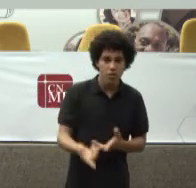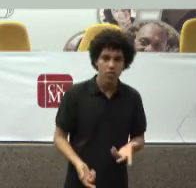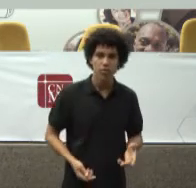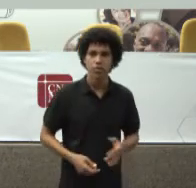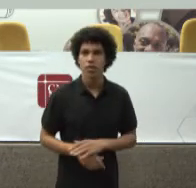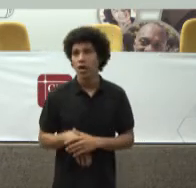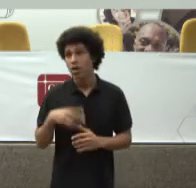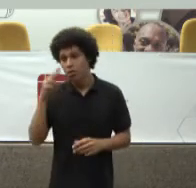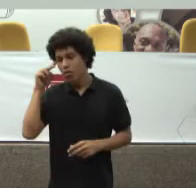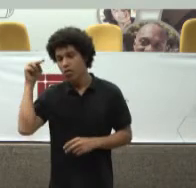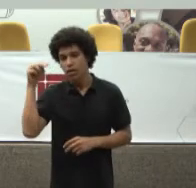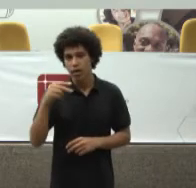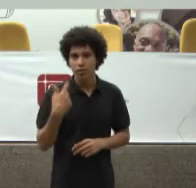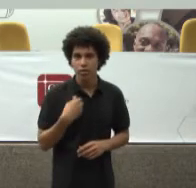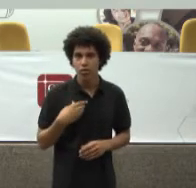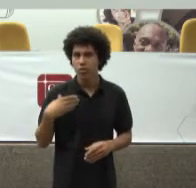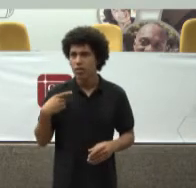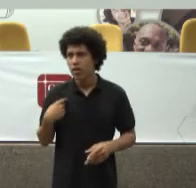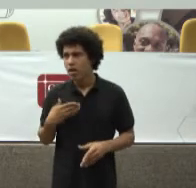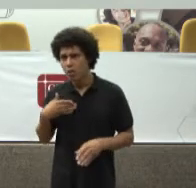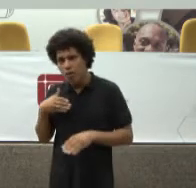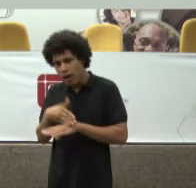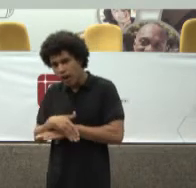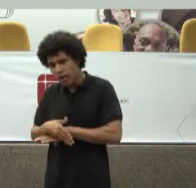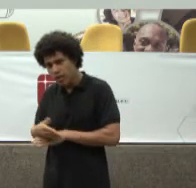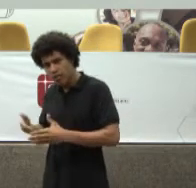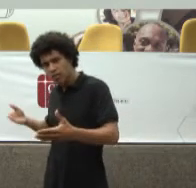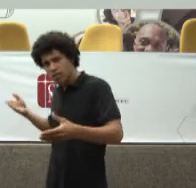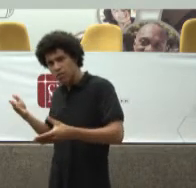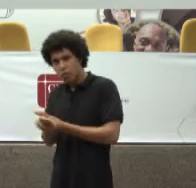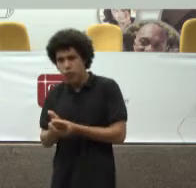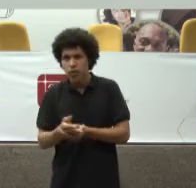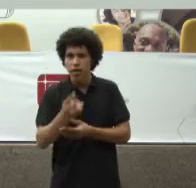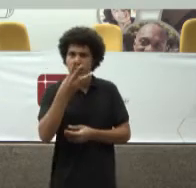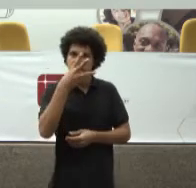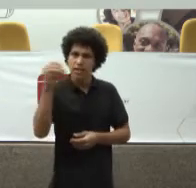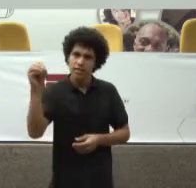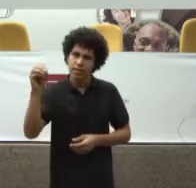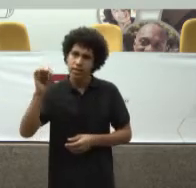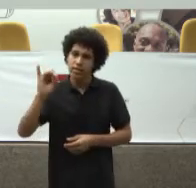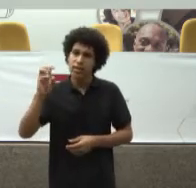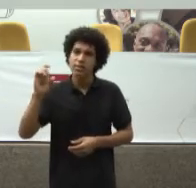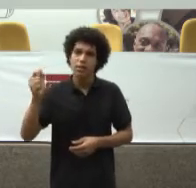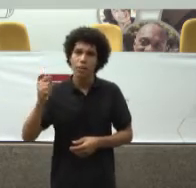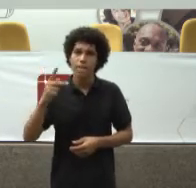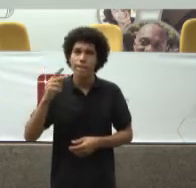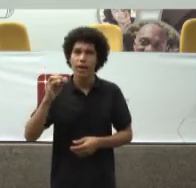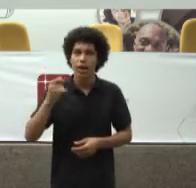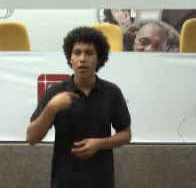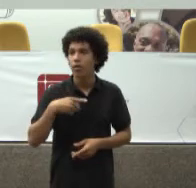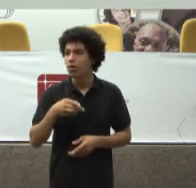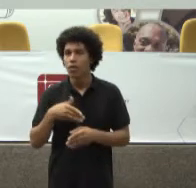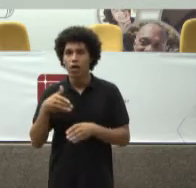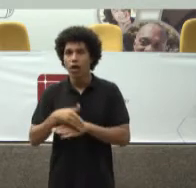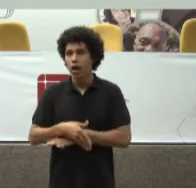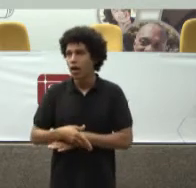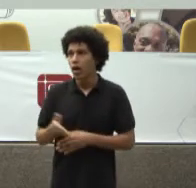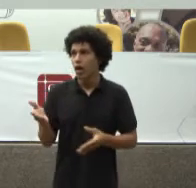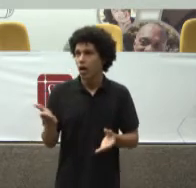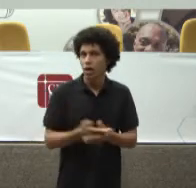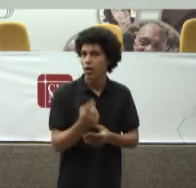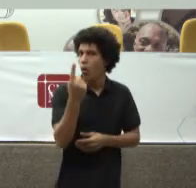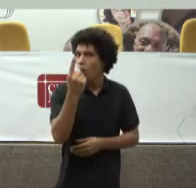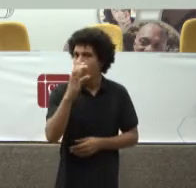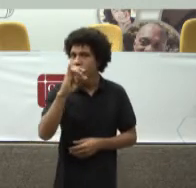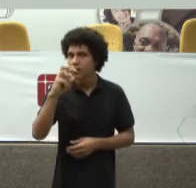enquanto eu entro Com 300 ações penais Os caras entram com ação civil pública Tem alguma coisa errada nisso Os caras não trabalham Isso é uma doença do Ministério Porque não é do